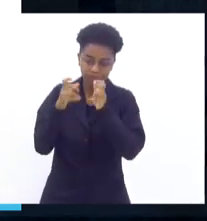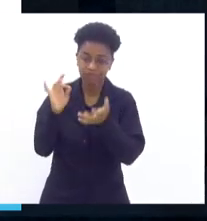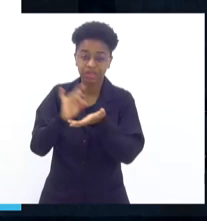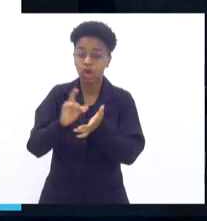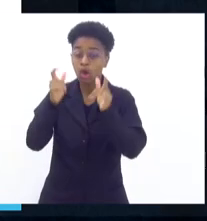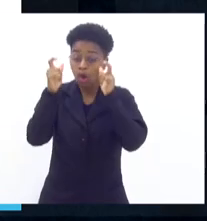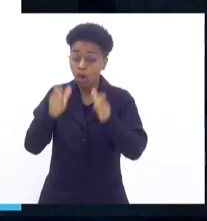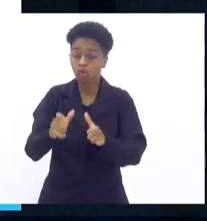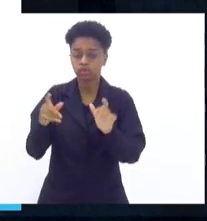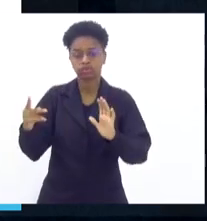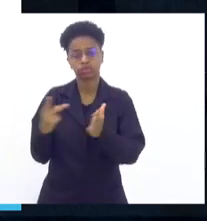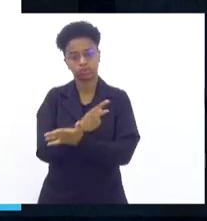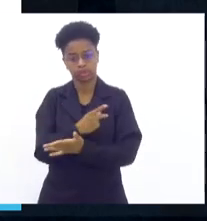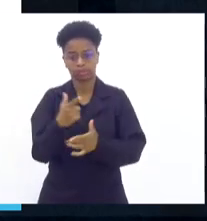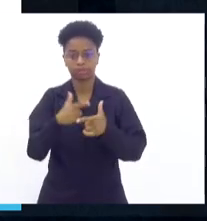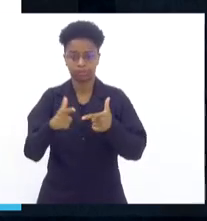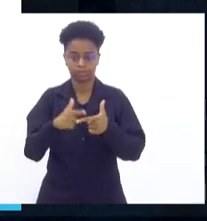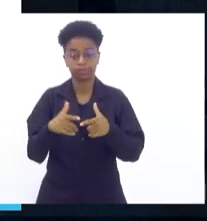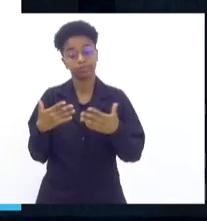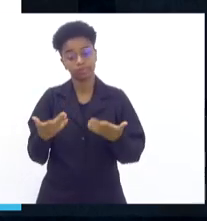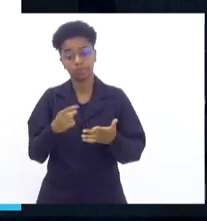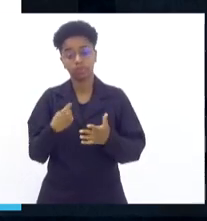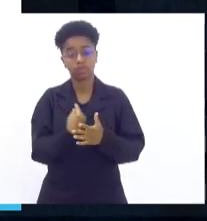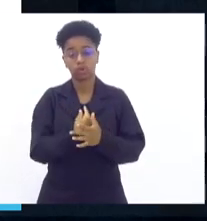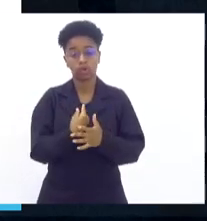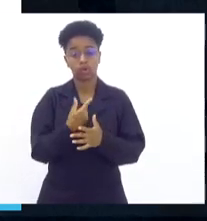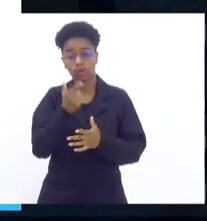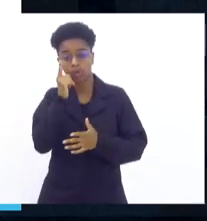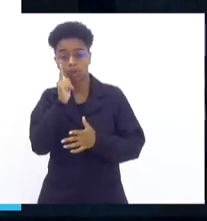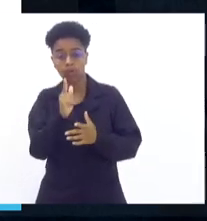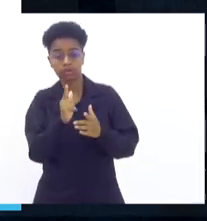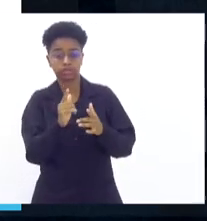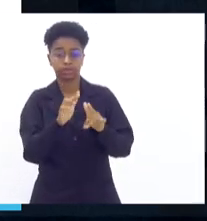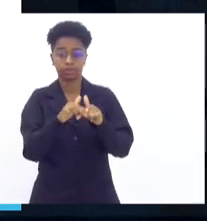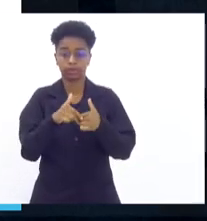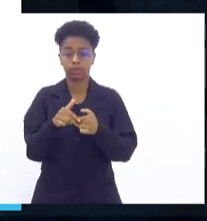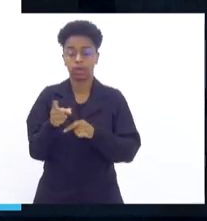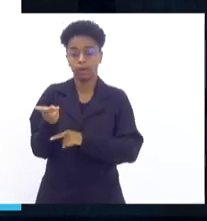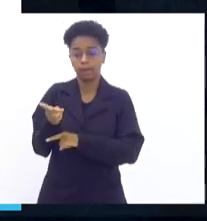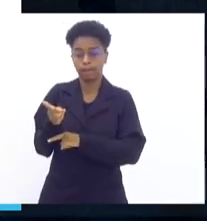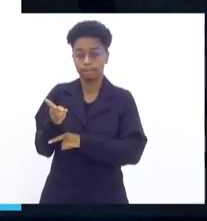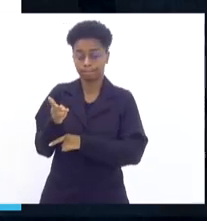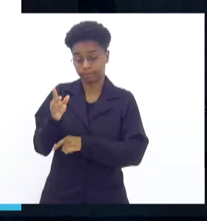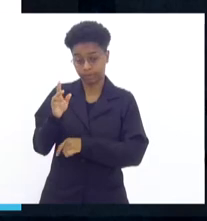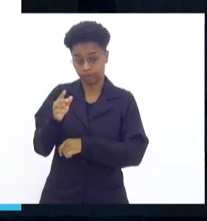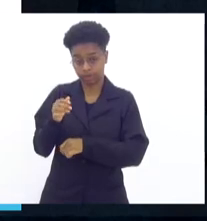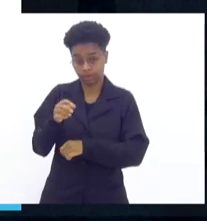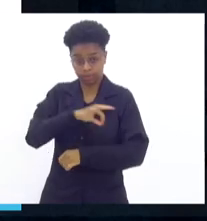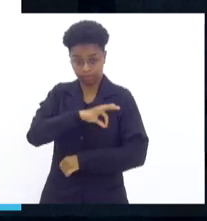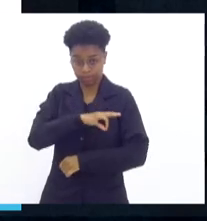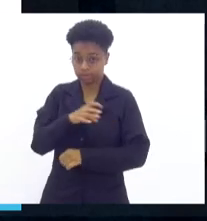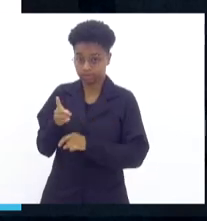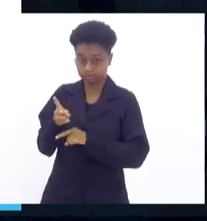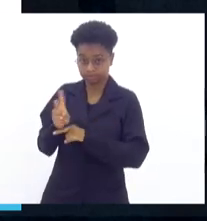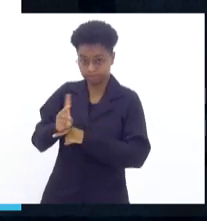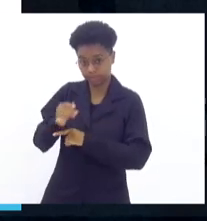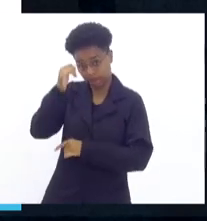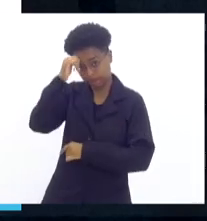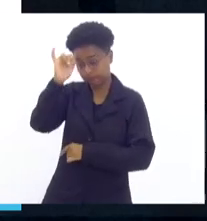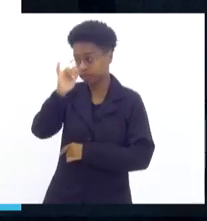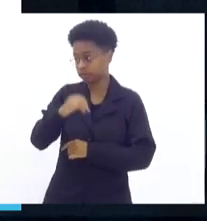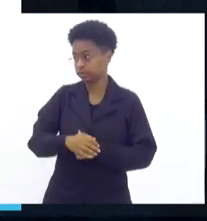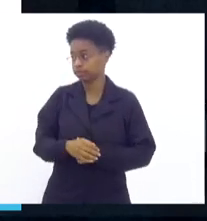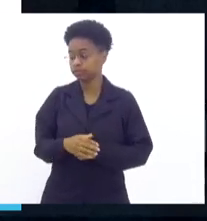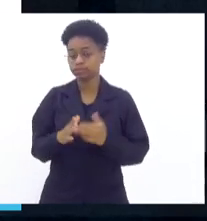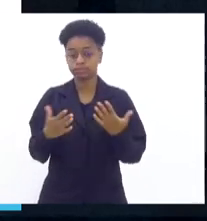e a gente intensifica, através do policiamento preventivo, as operações da ARP3. A